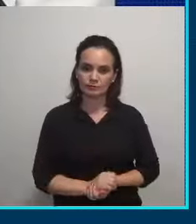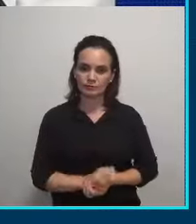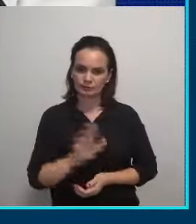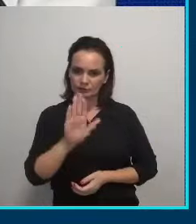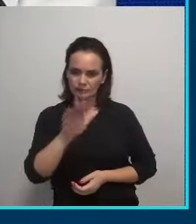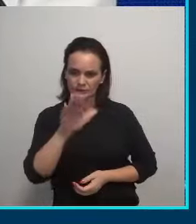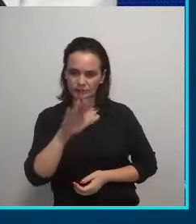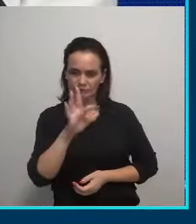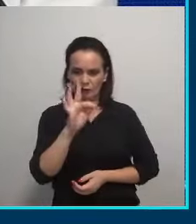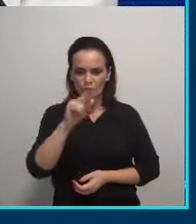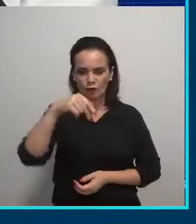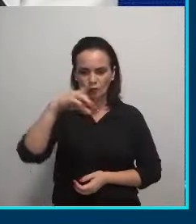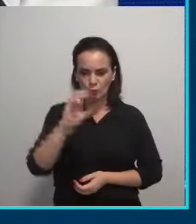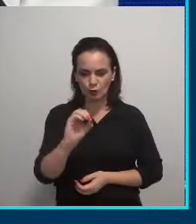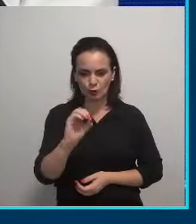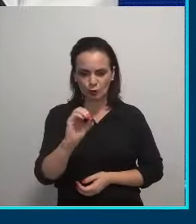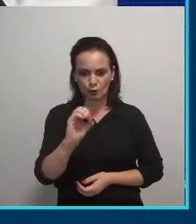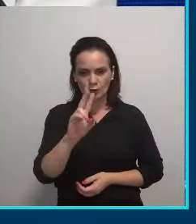acaso?